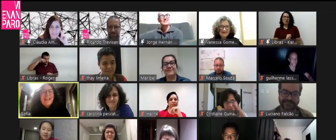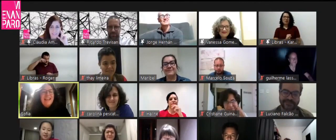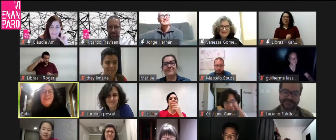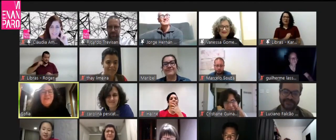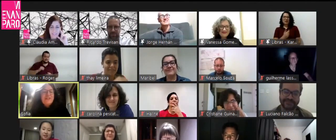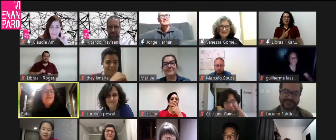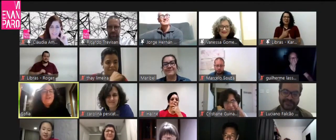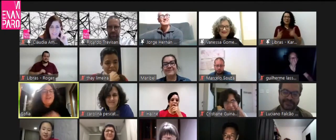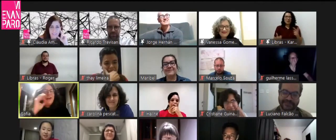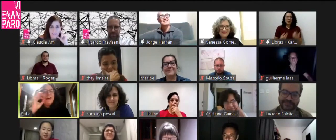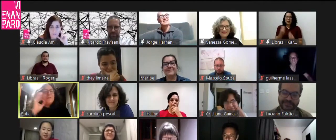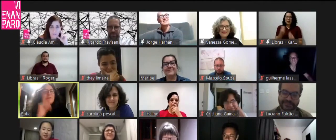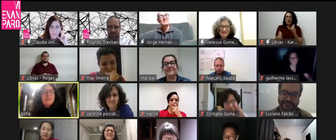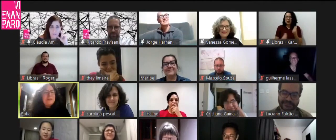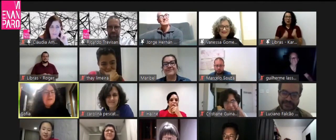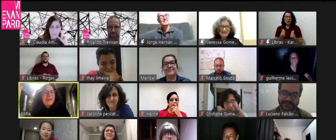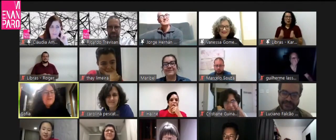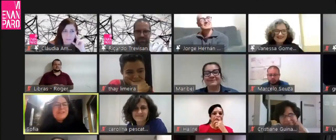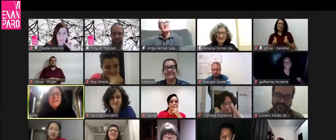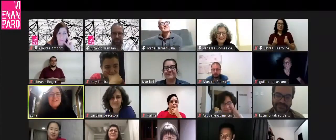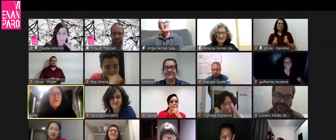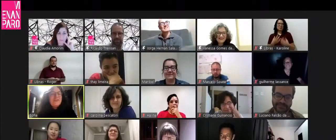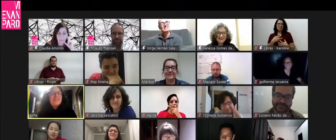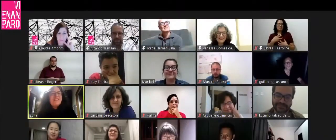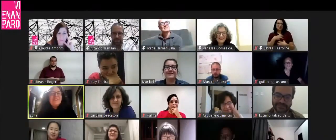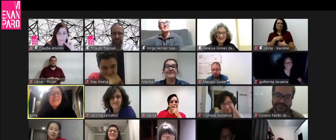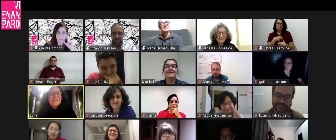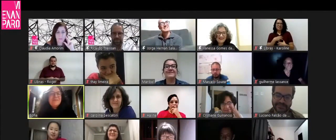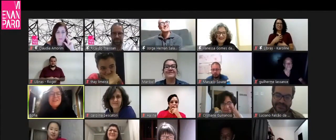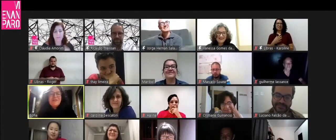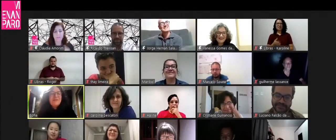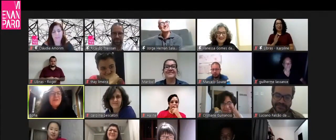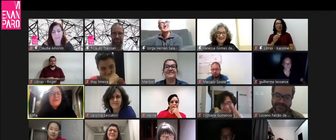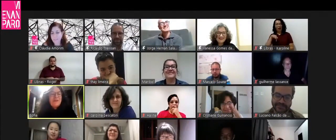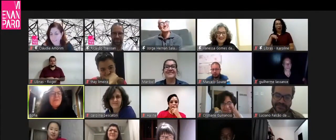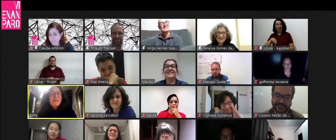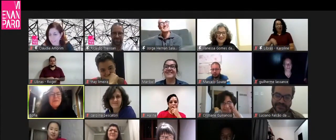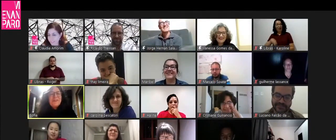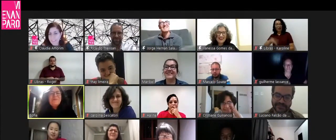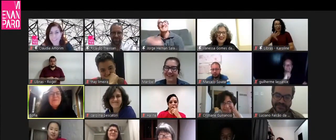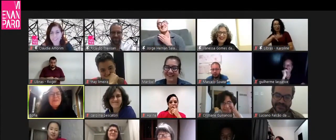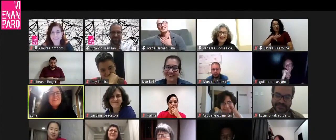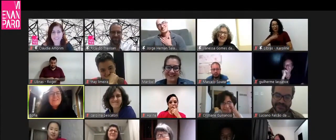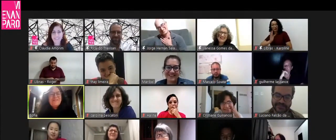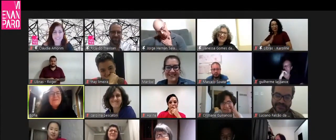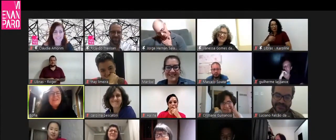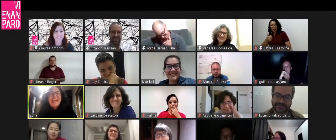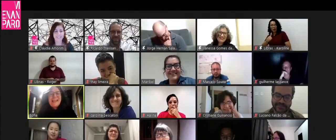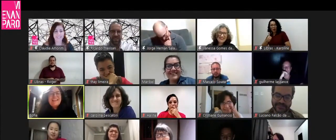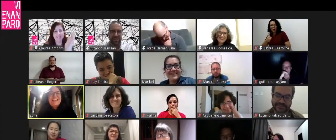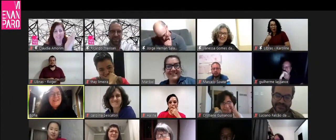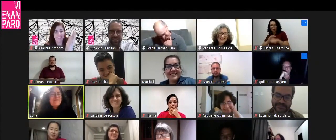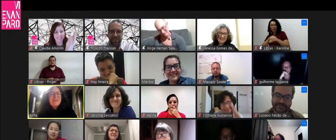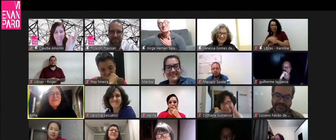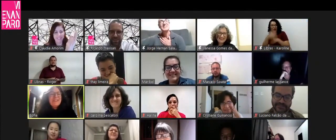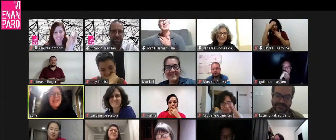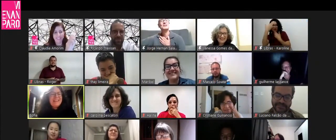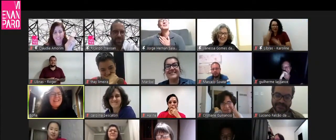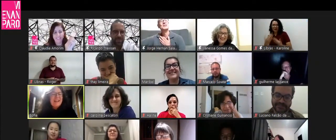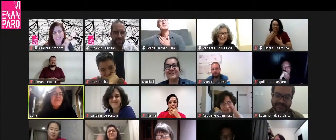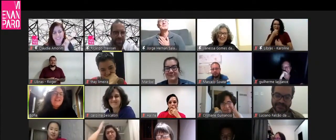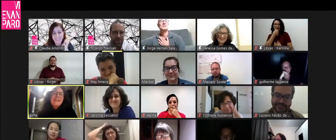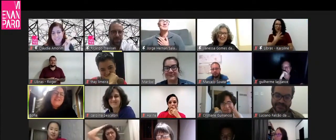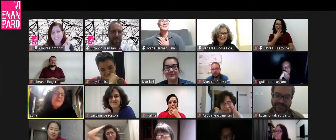alegria. hoje foi ótimo para terminar o dia, são 11 da noite, mas foi muito bom, muito bom mesmo. Obrigada, muito